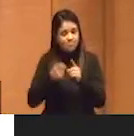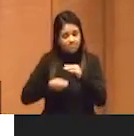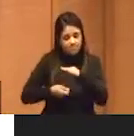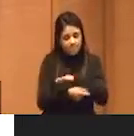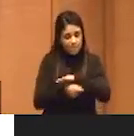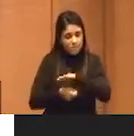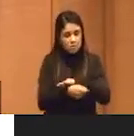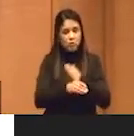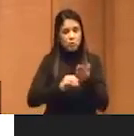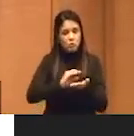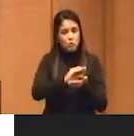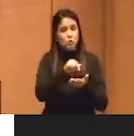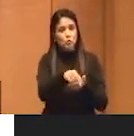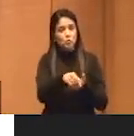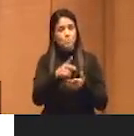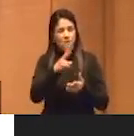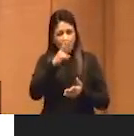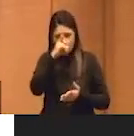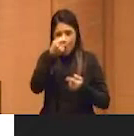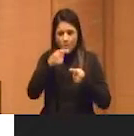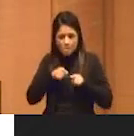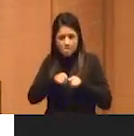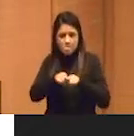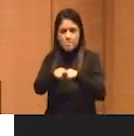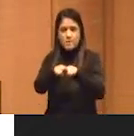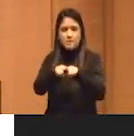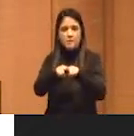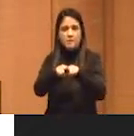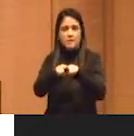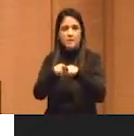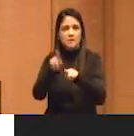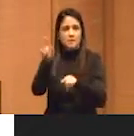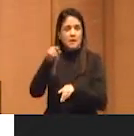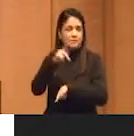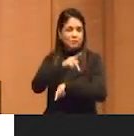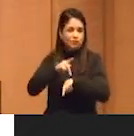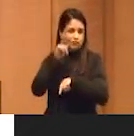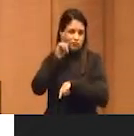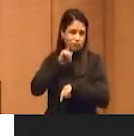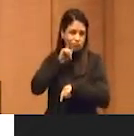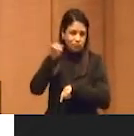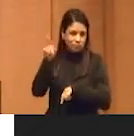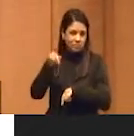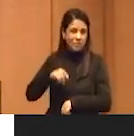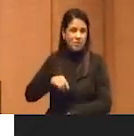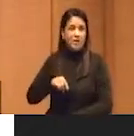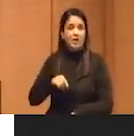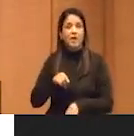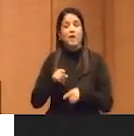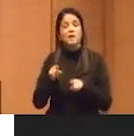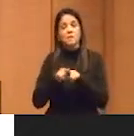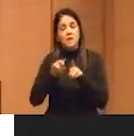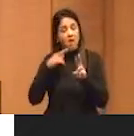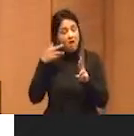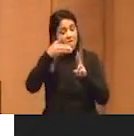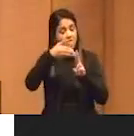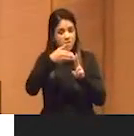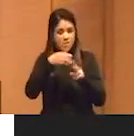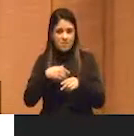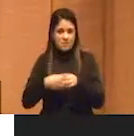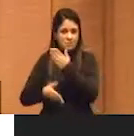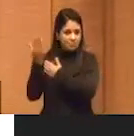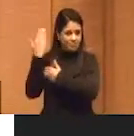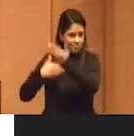mandava e tinha uma forte parceria com o MIT lá do Negroponte, que foi uma grande referência da época, e eles